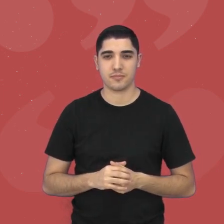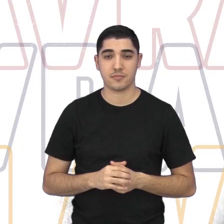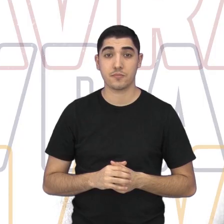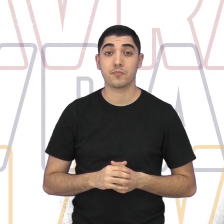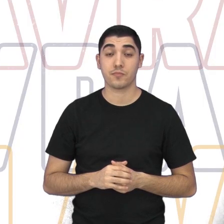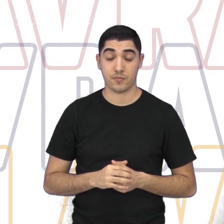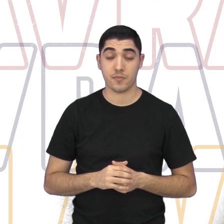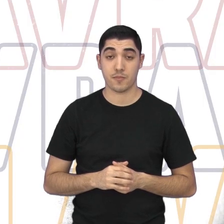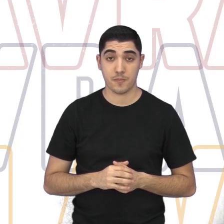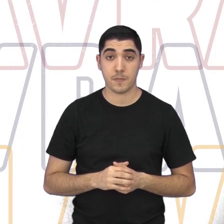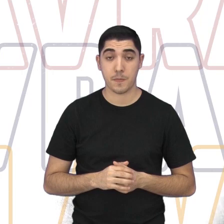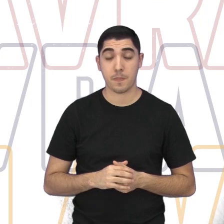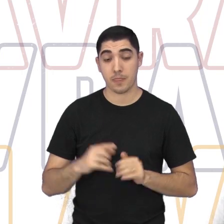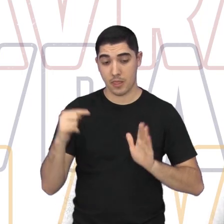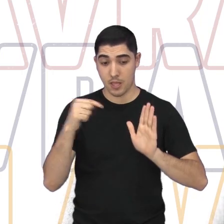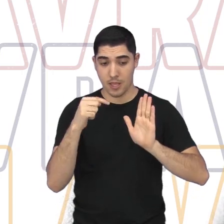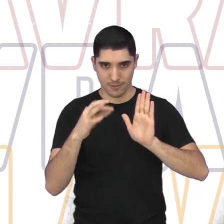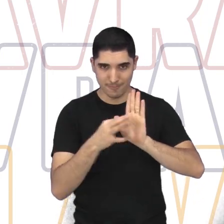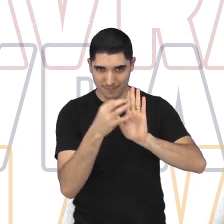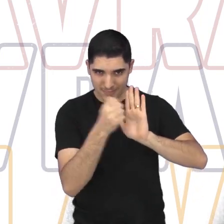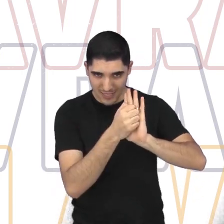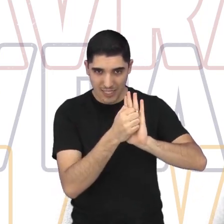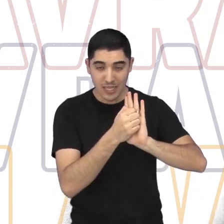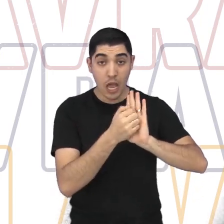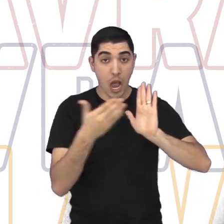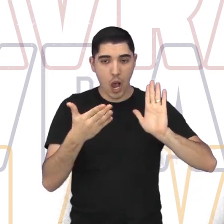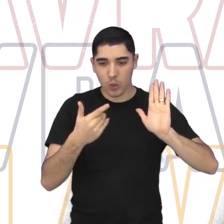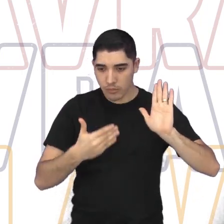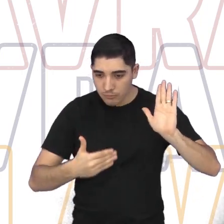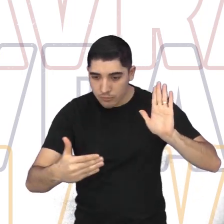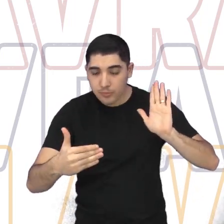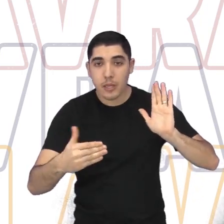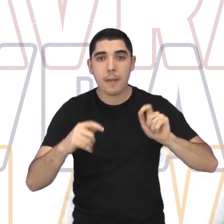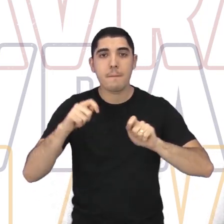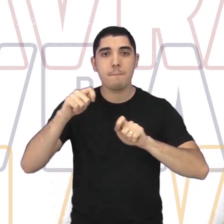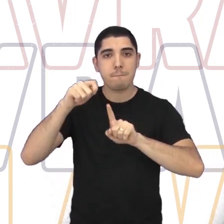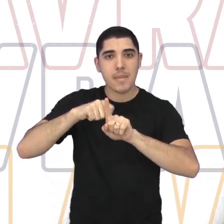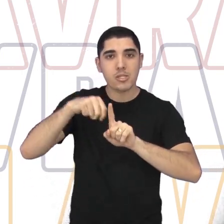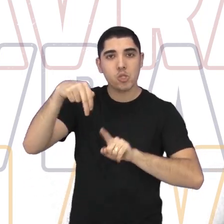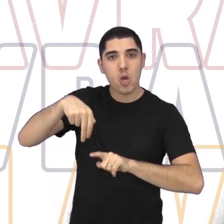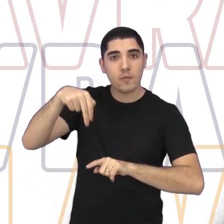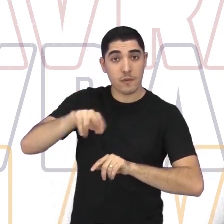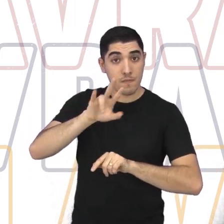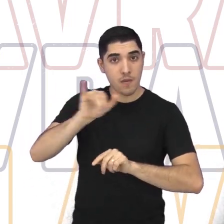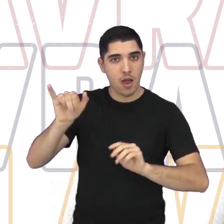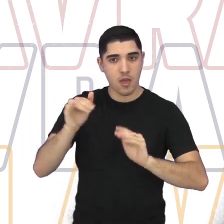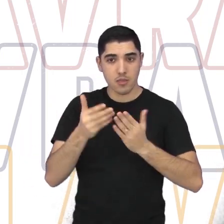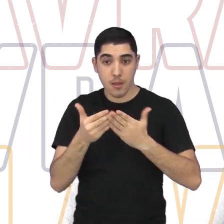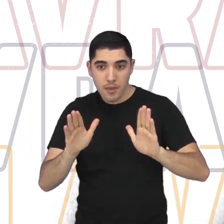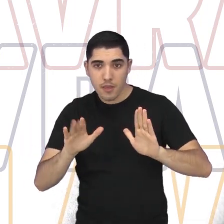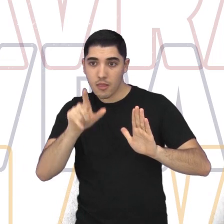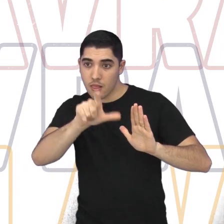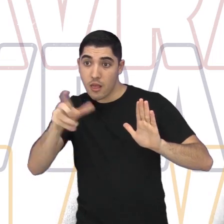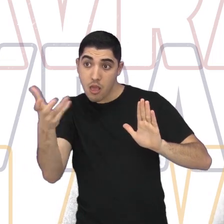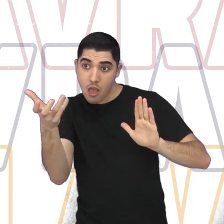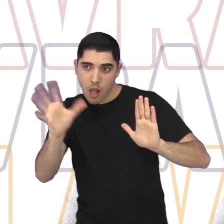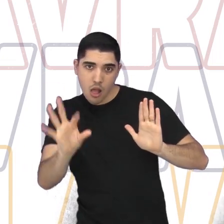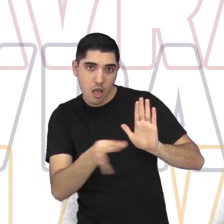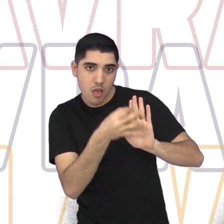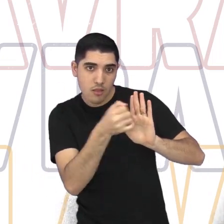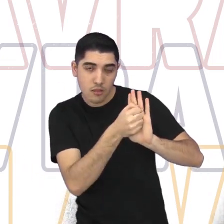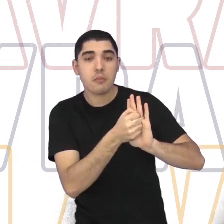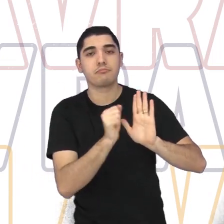O processo, na verdade, a gente agora em novembro, a gente vai abrir as inscrições, né?